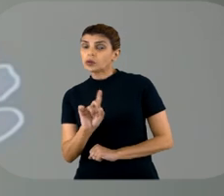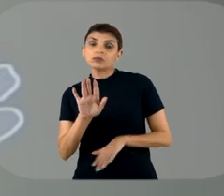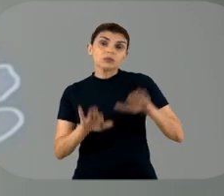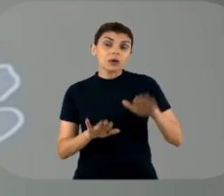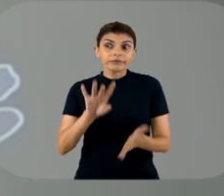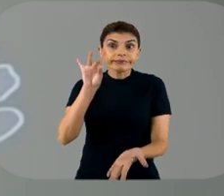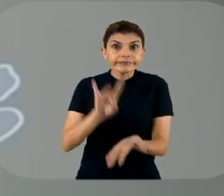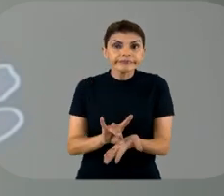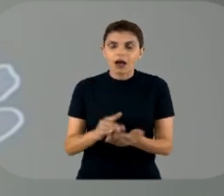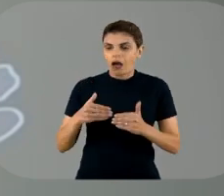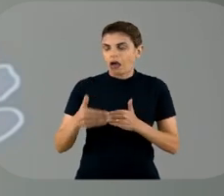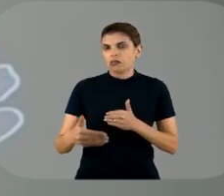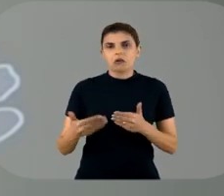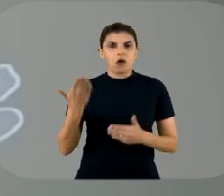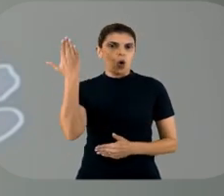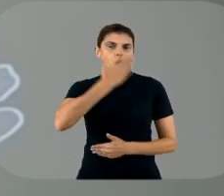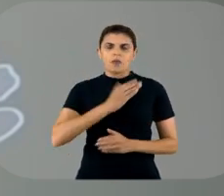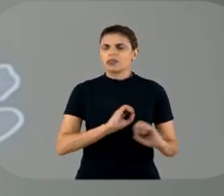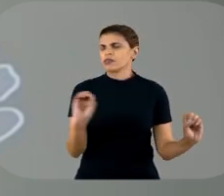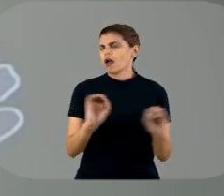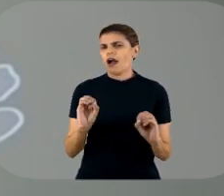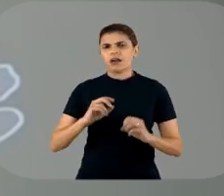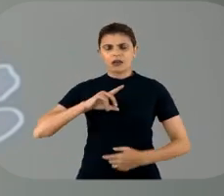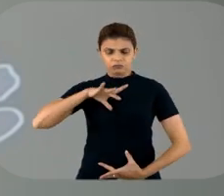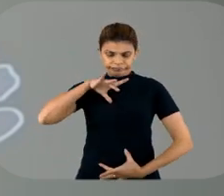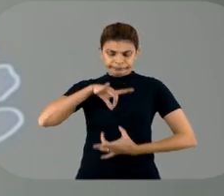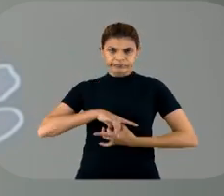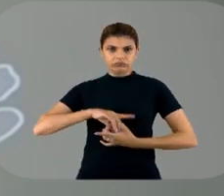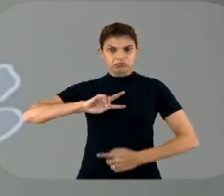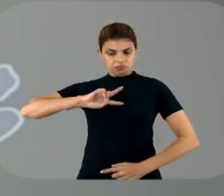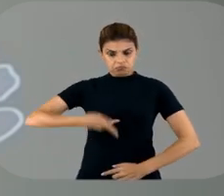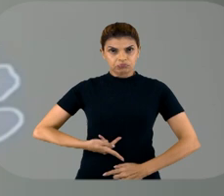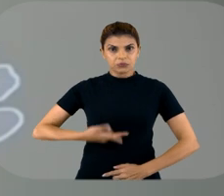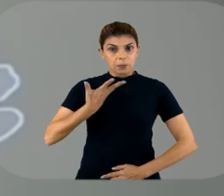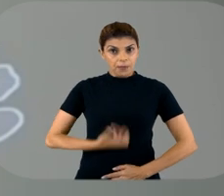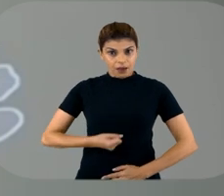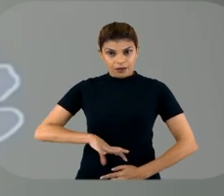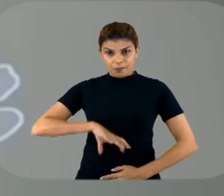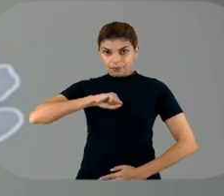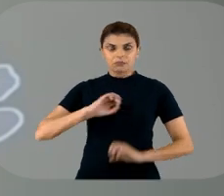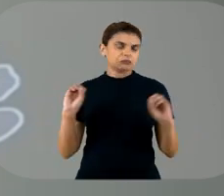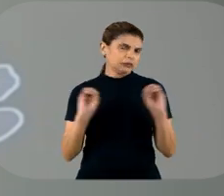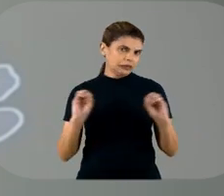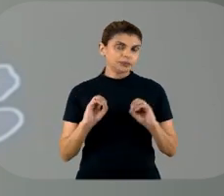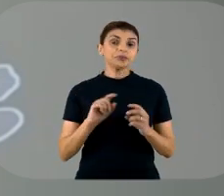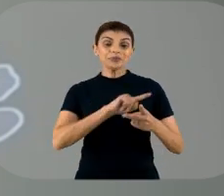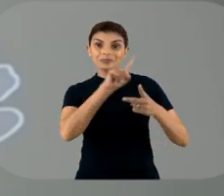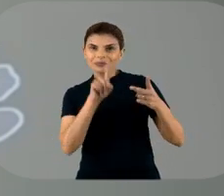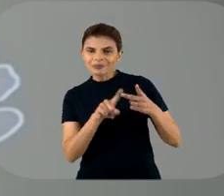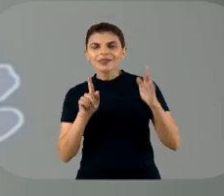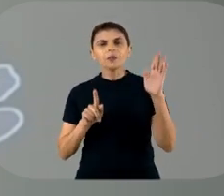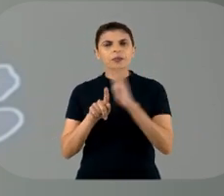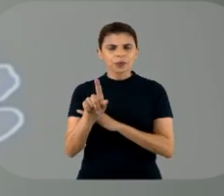concretamente, a gente não tem nenhuma comprovação de transmissão vertical nesse momento. E a outra questão